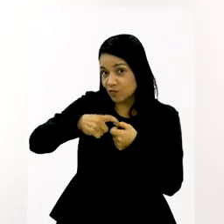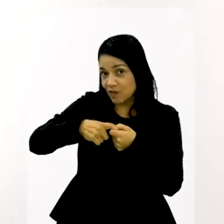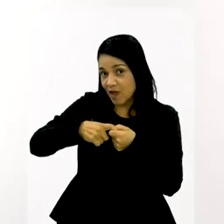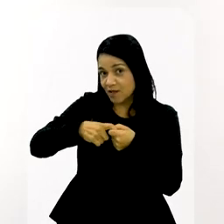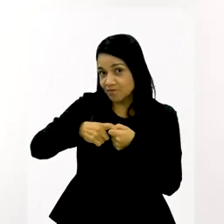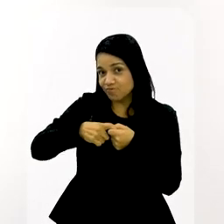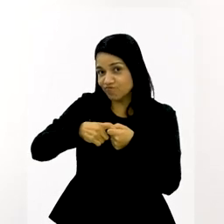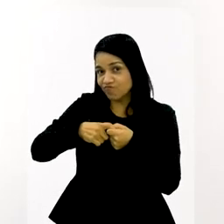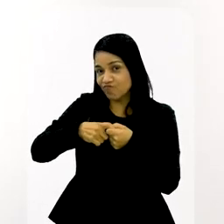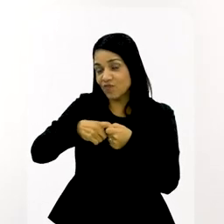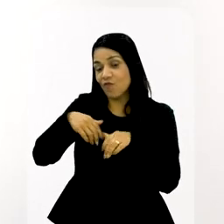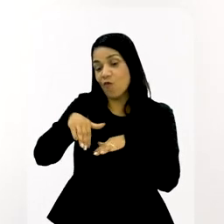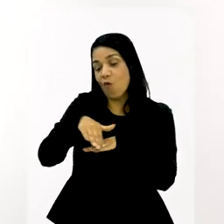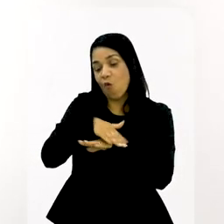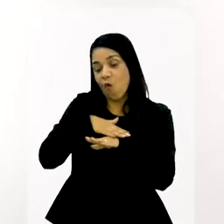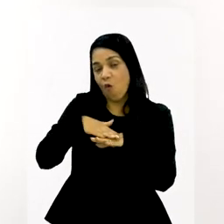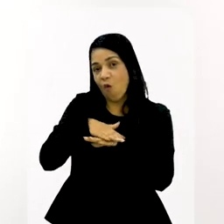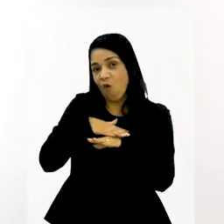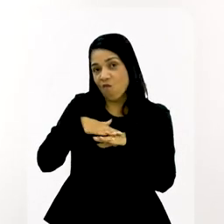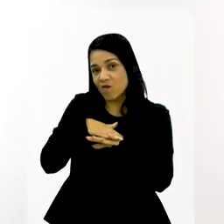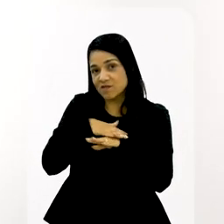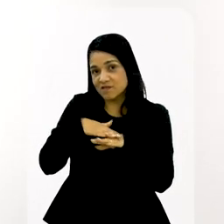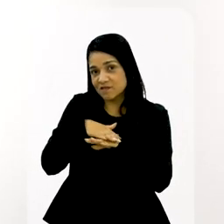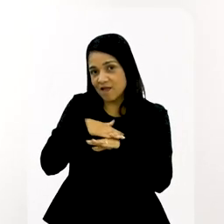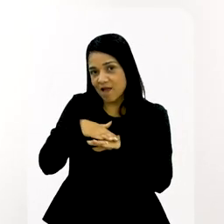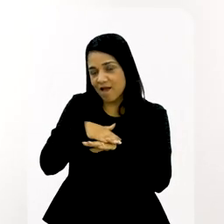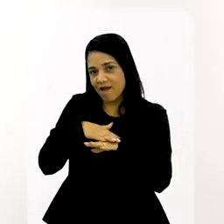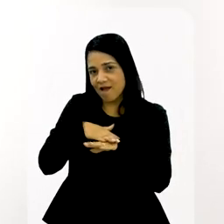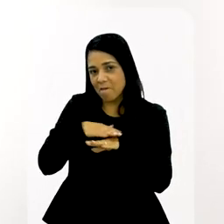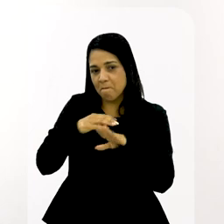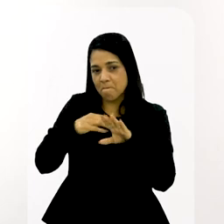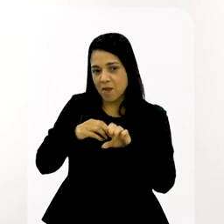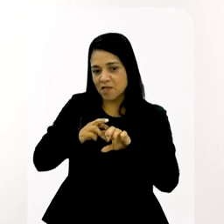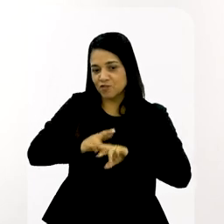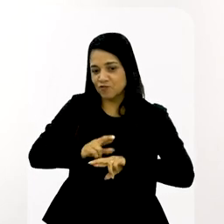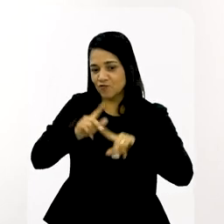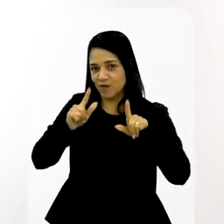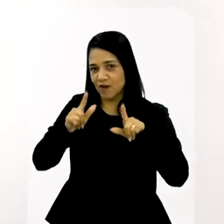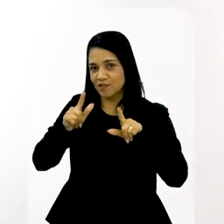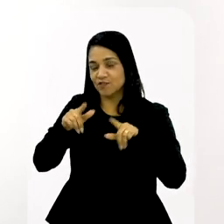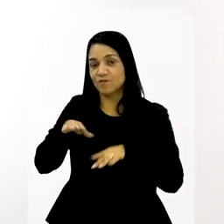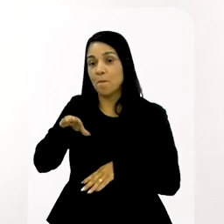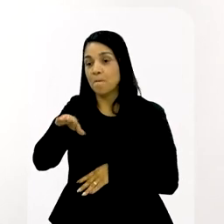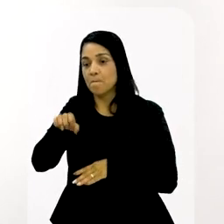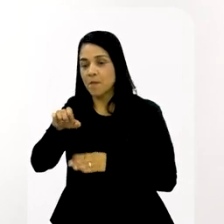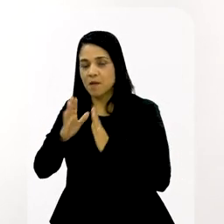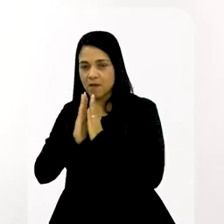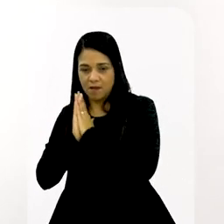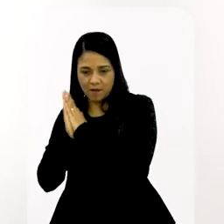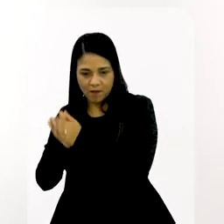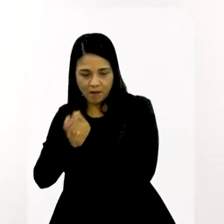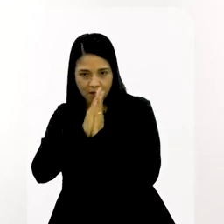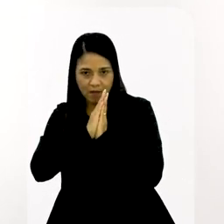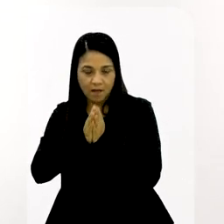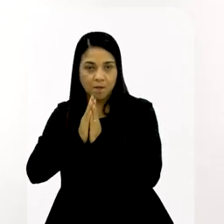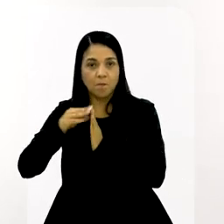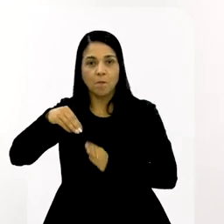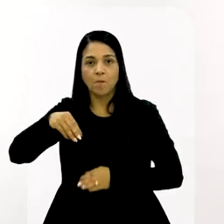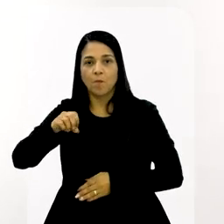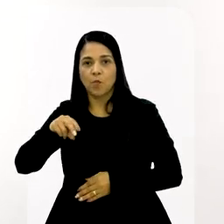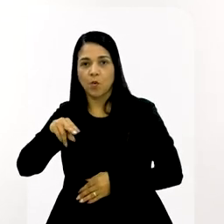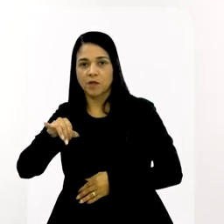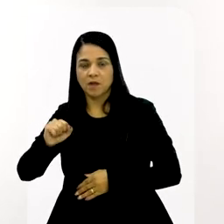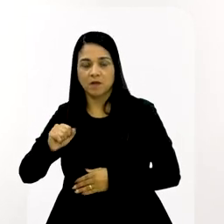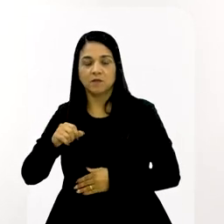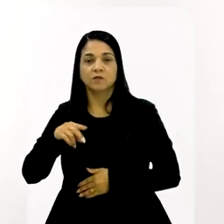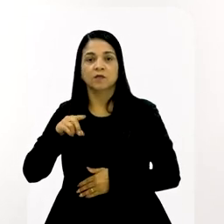nós vamos a um intervalo e quando voltar, eu já não vou conversar mais com a mãe, doutora Mônica. Eu vou conversar